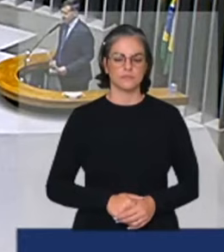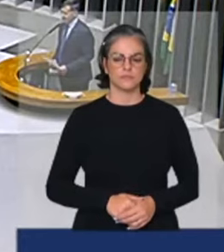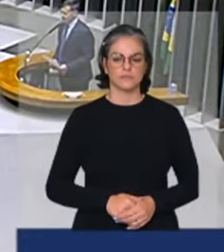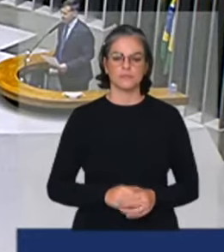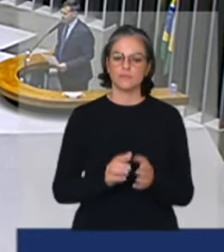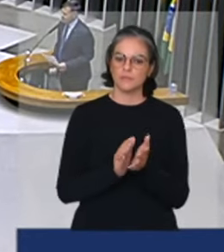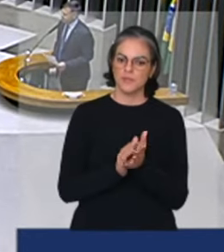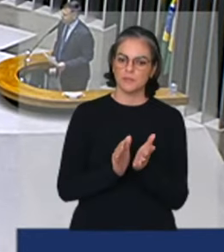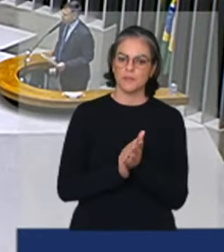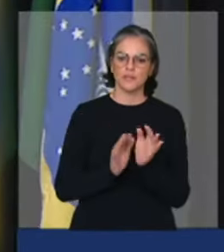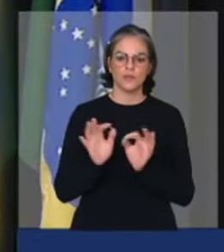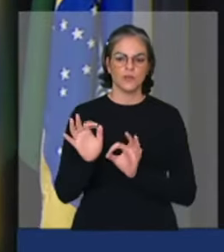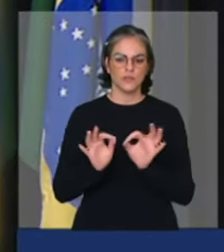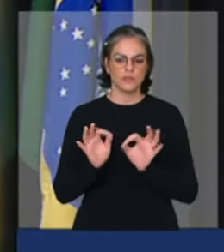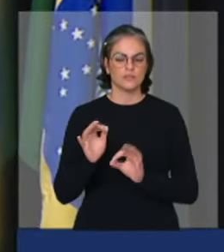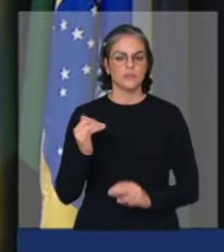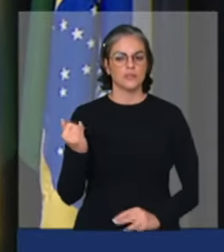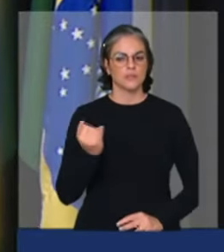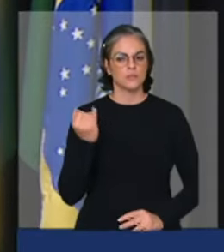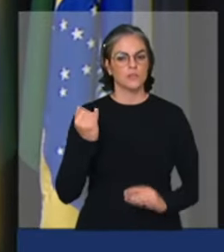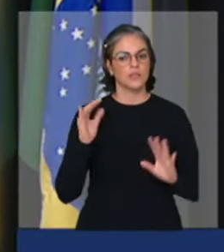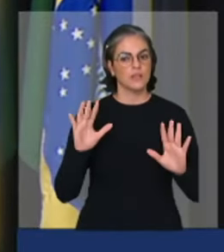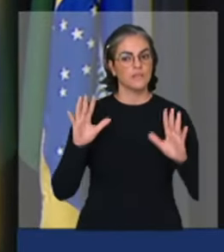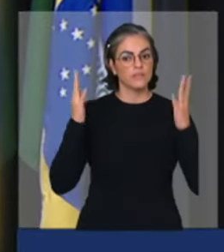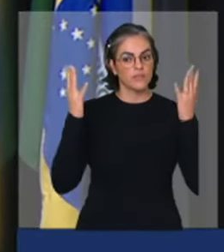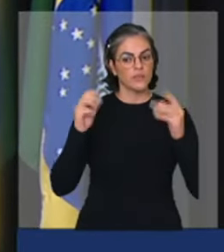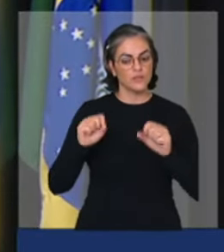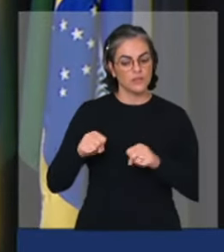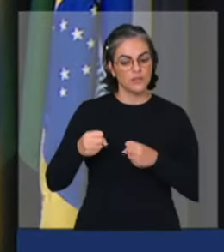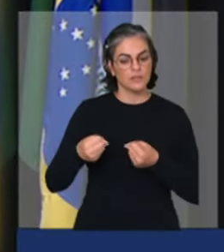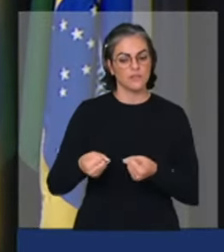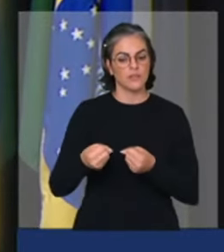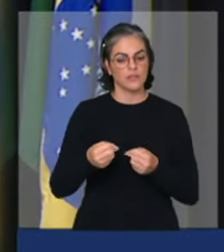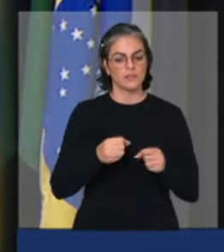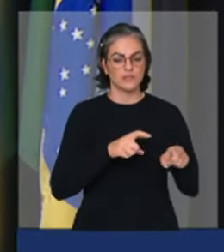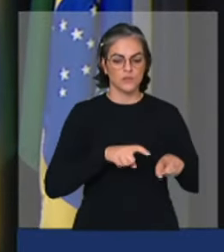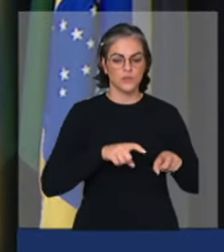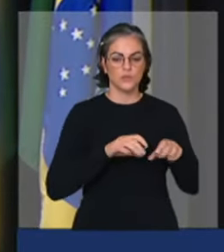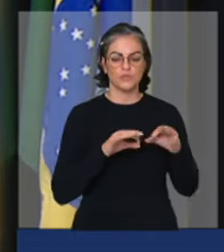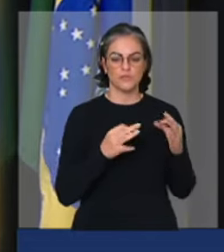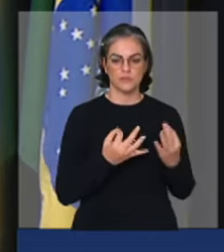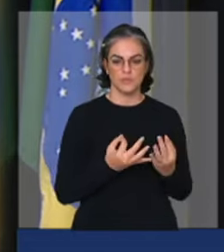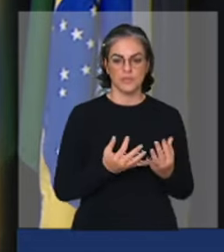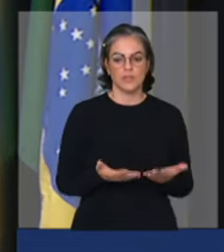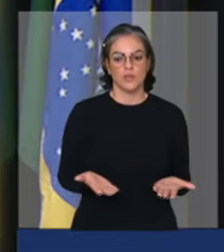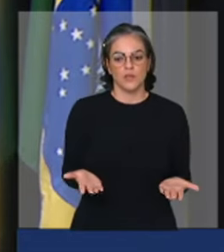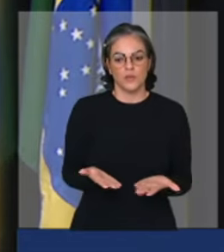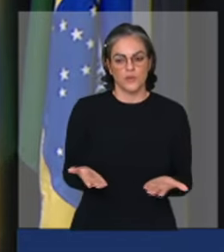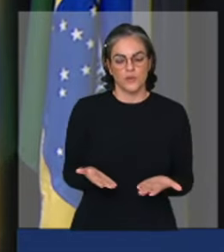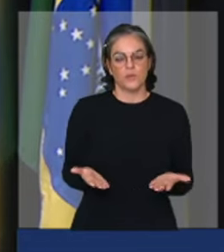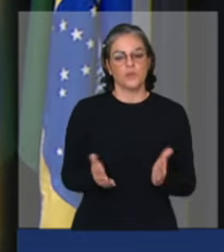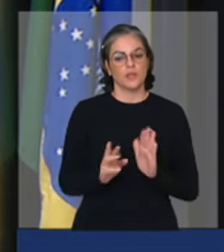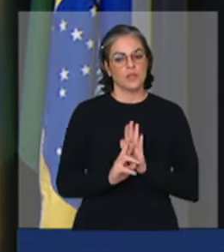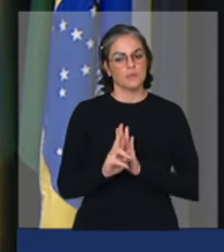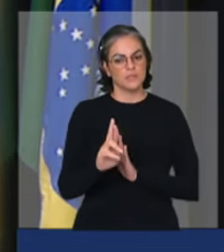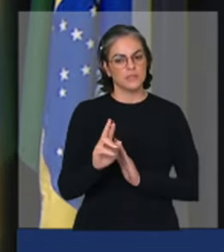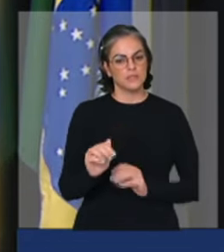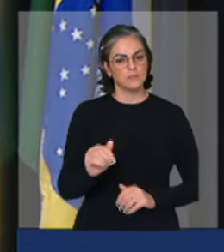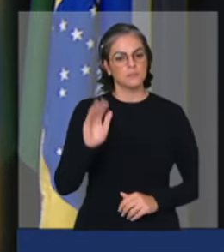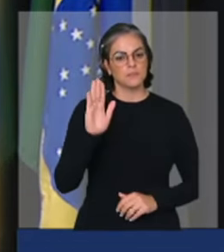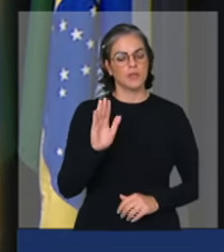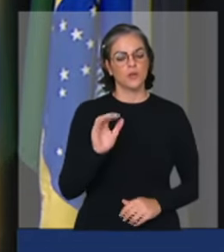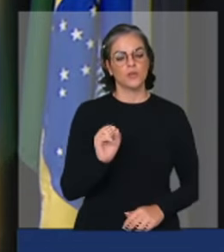pela organização deste importante evento em defesa da agricultura familiar hoje a agricultura familiar representa mais de 84